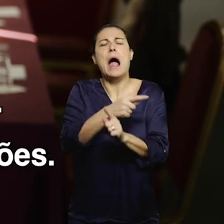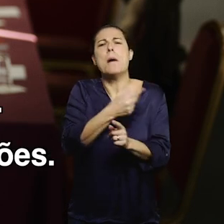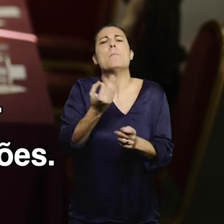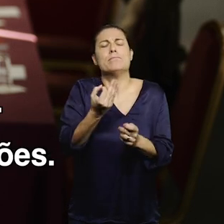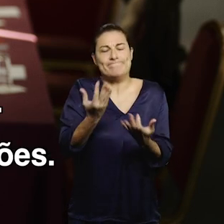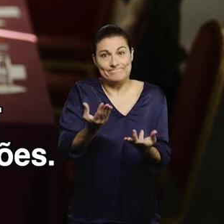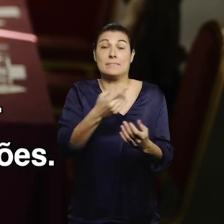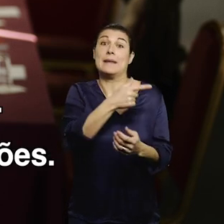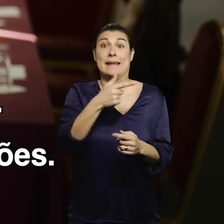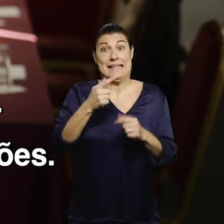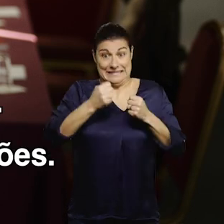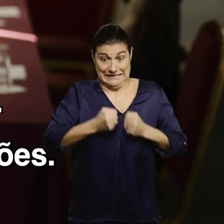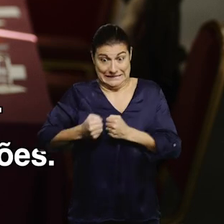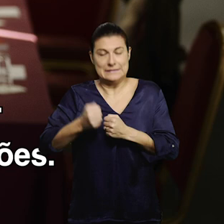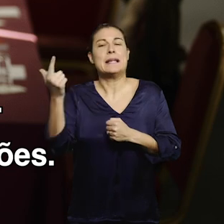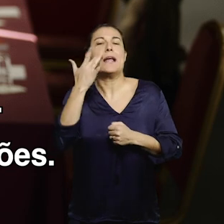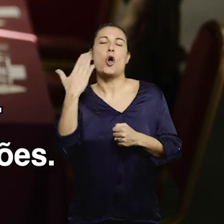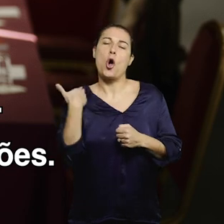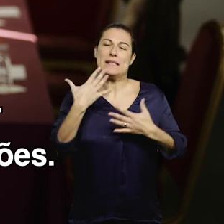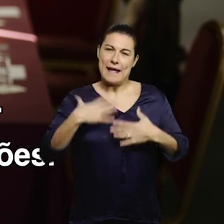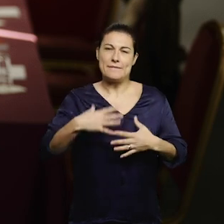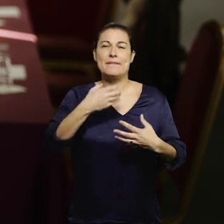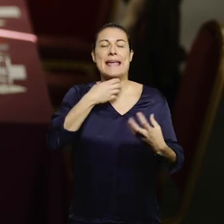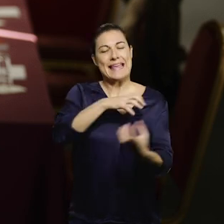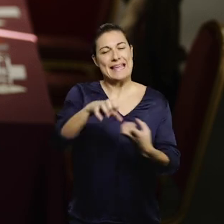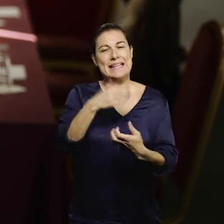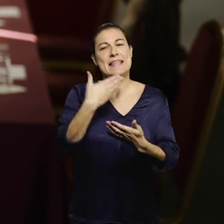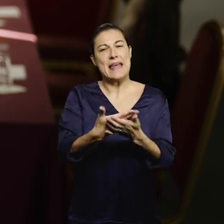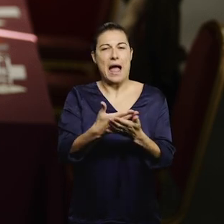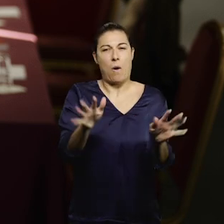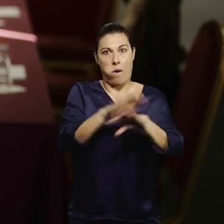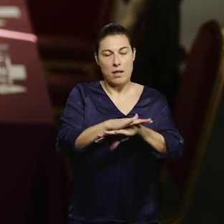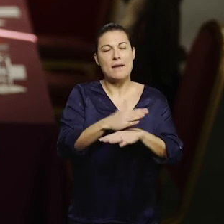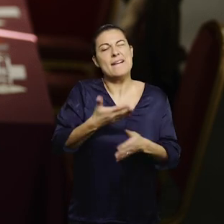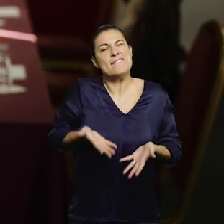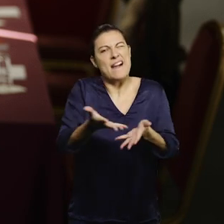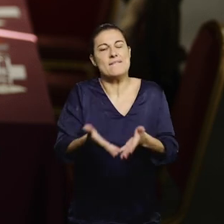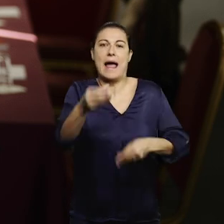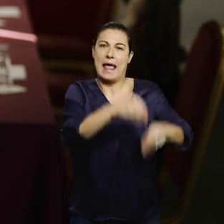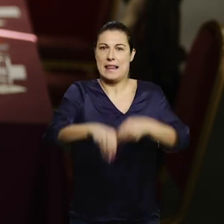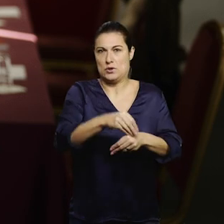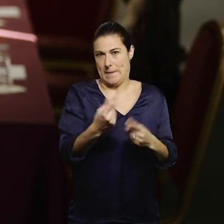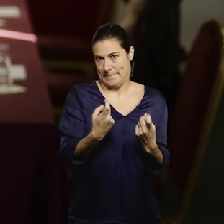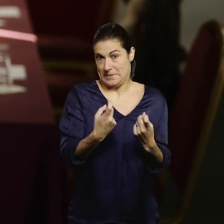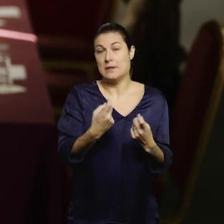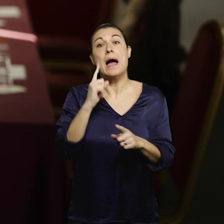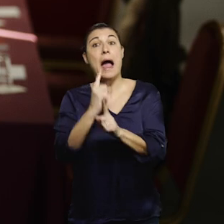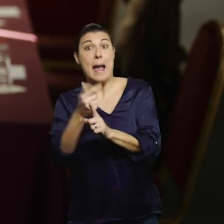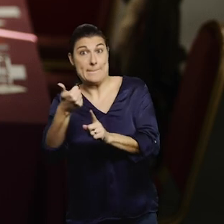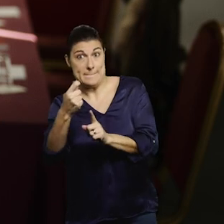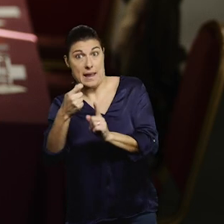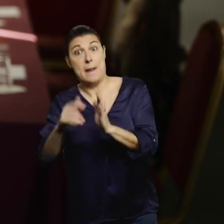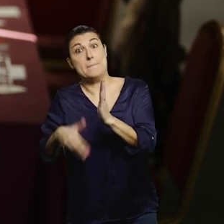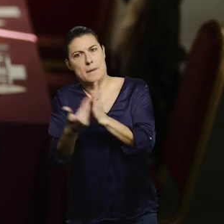prova de que António Costa quis criar uma crise artificial e provocar eleições. Em vez de aceitar as medidas sensatas que o Bloco propôs para